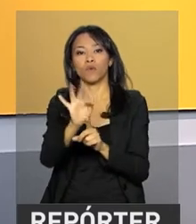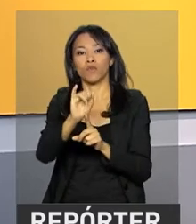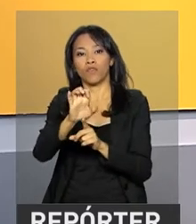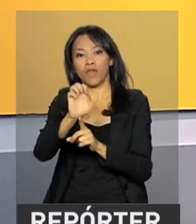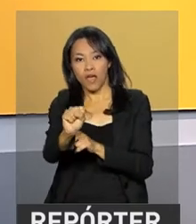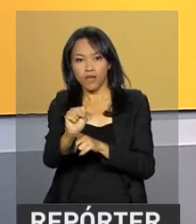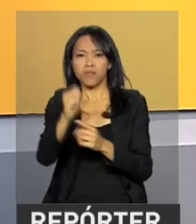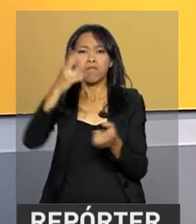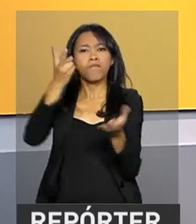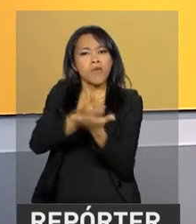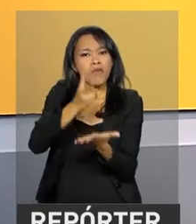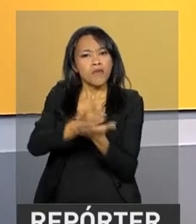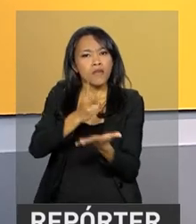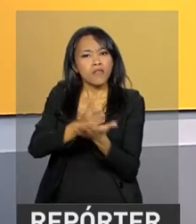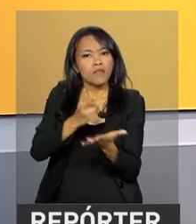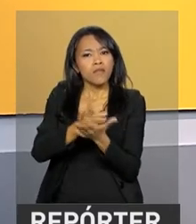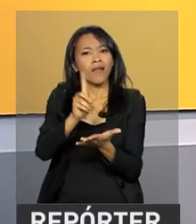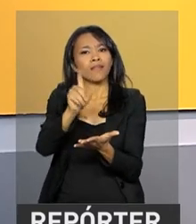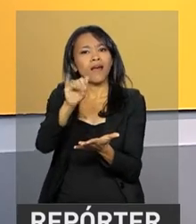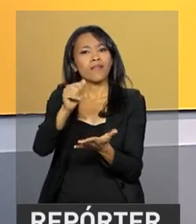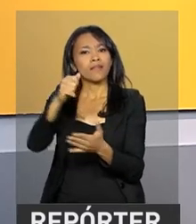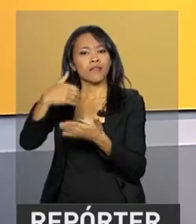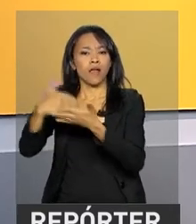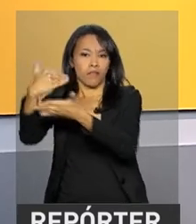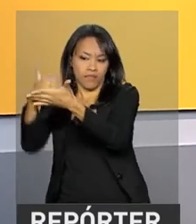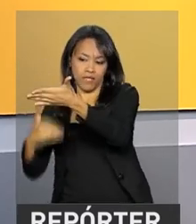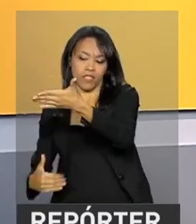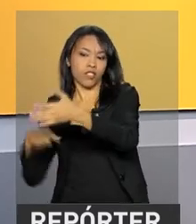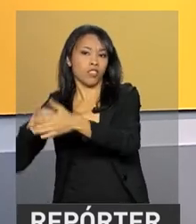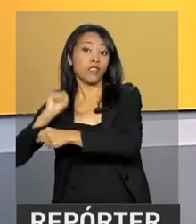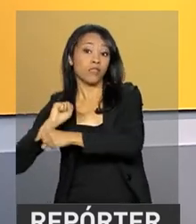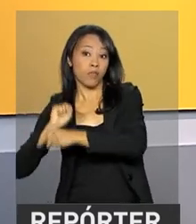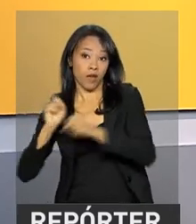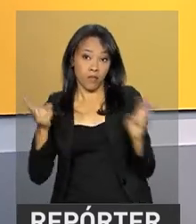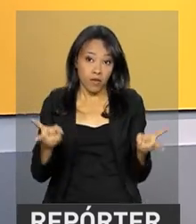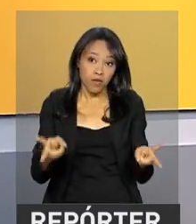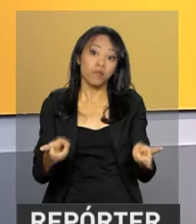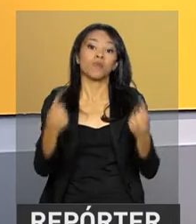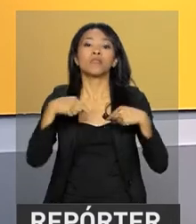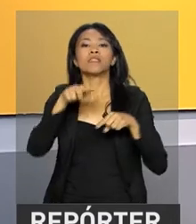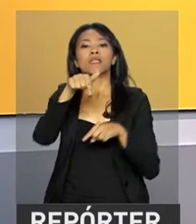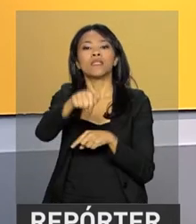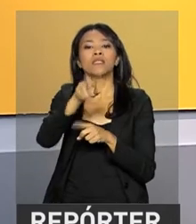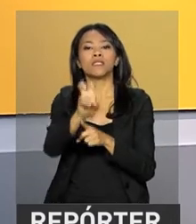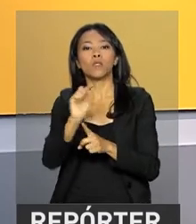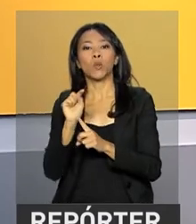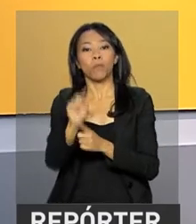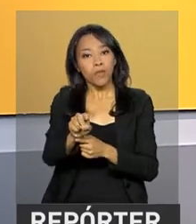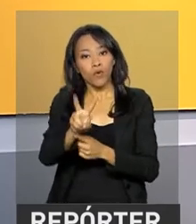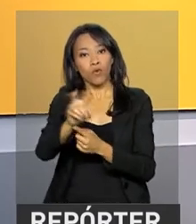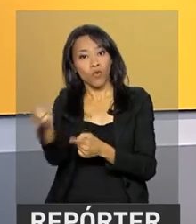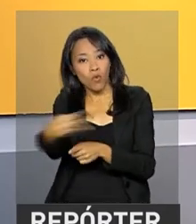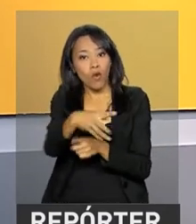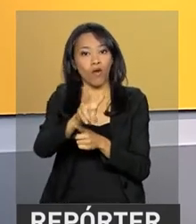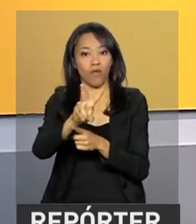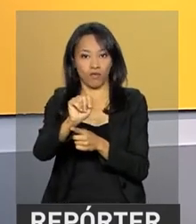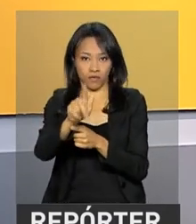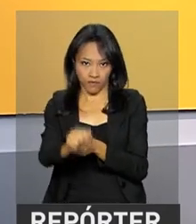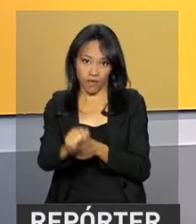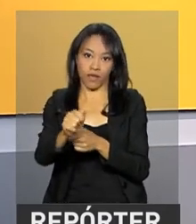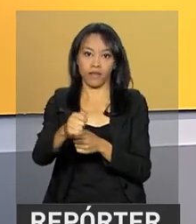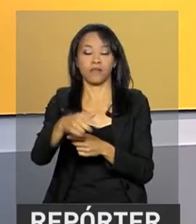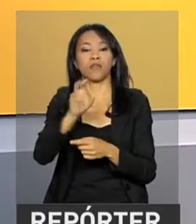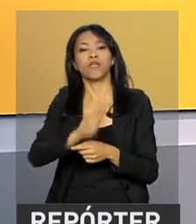será aberta a lista de espera. Para este segundo semestre, são 75 mil novas vagas para o ensino superior em